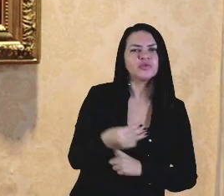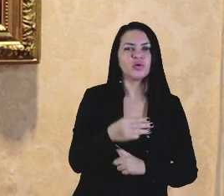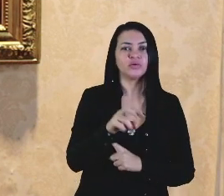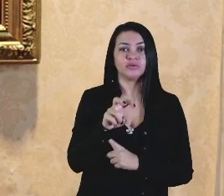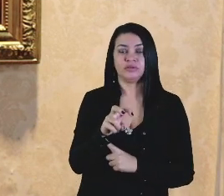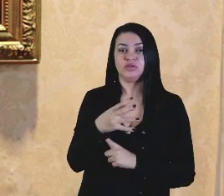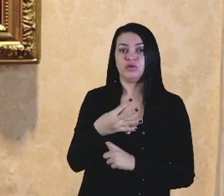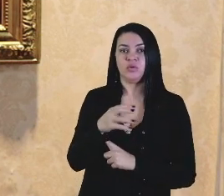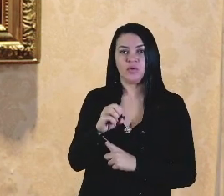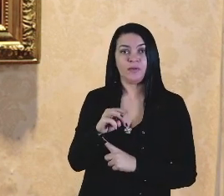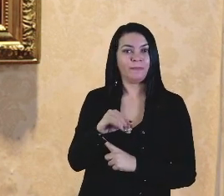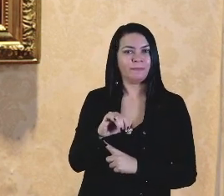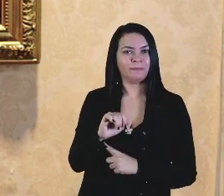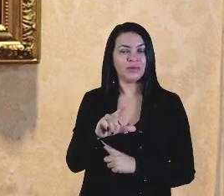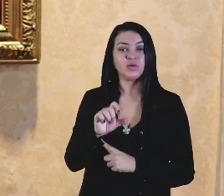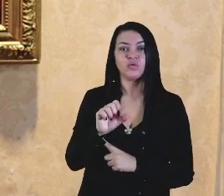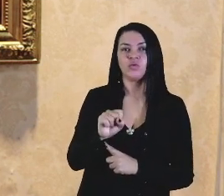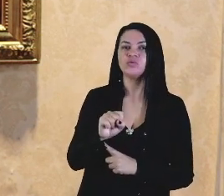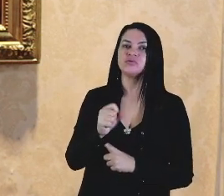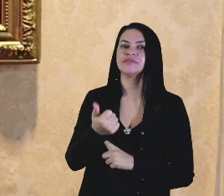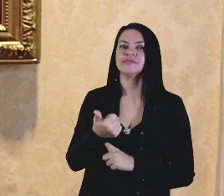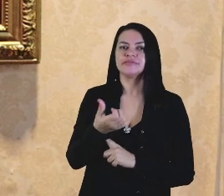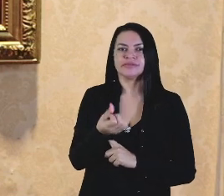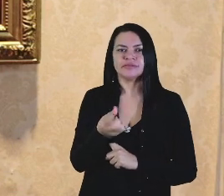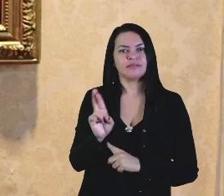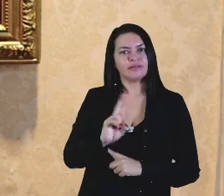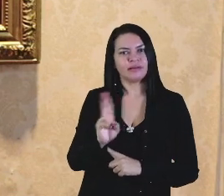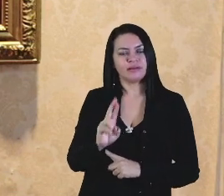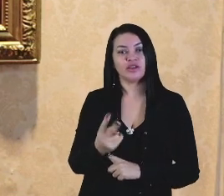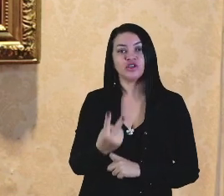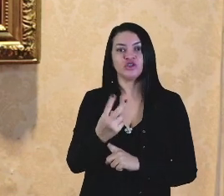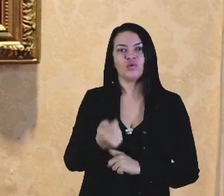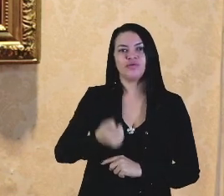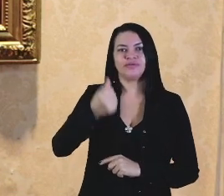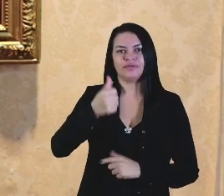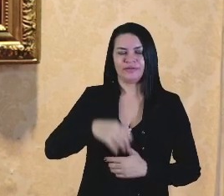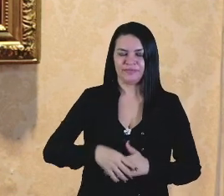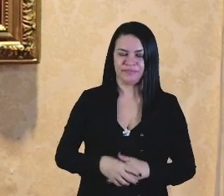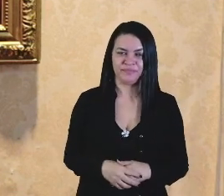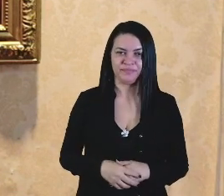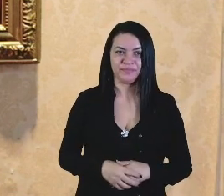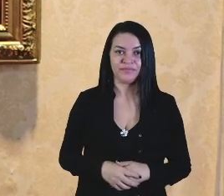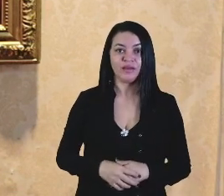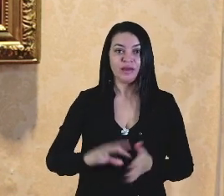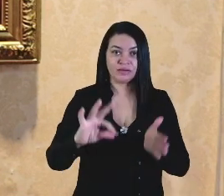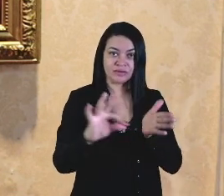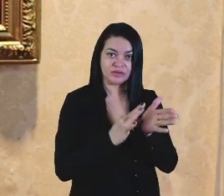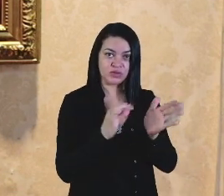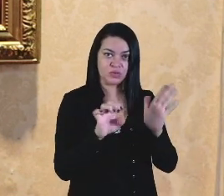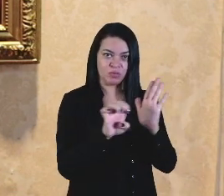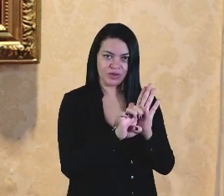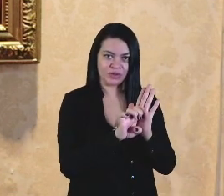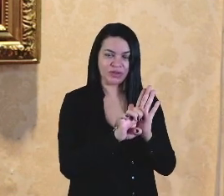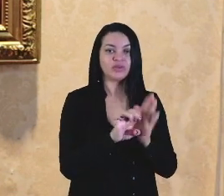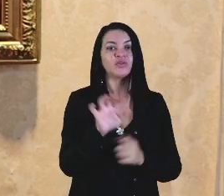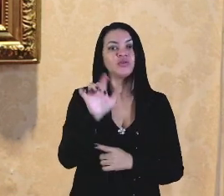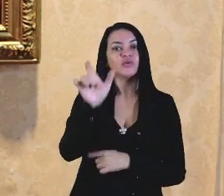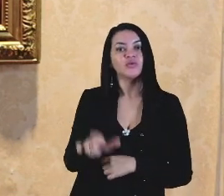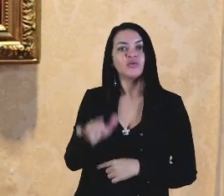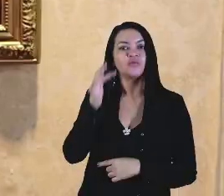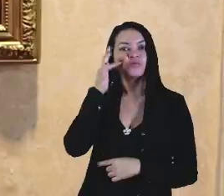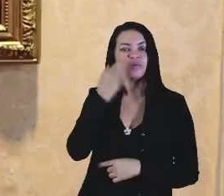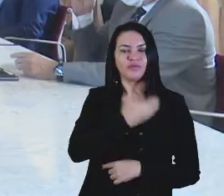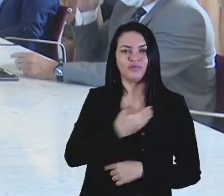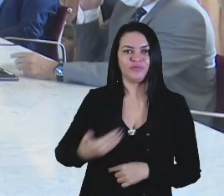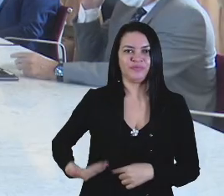.540.816,02. Assinam o edital. O senhor Flávio